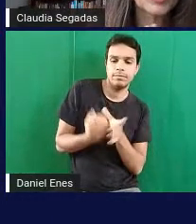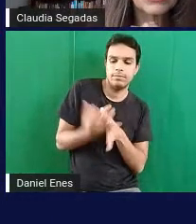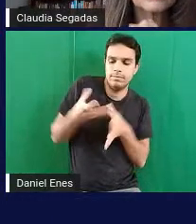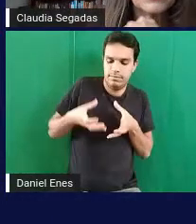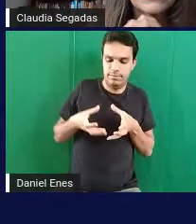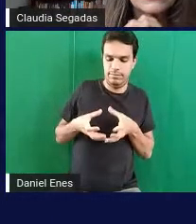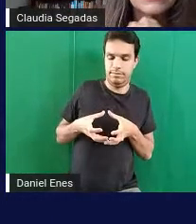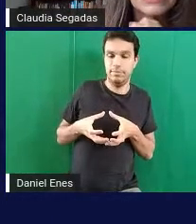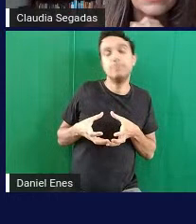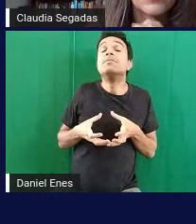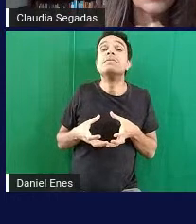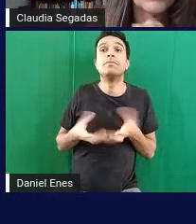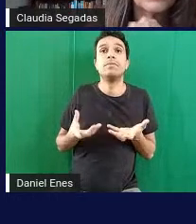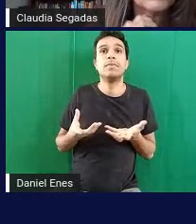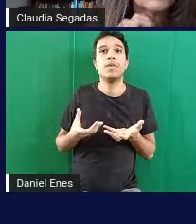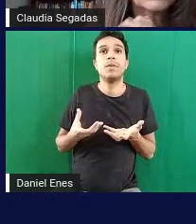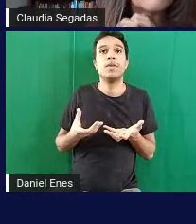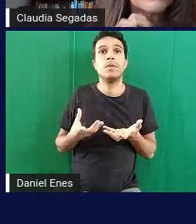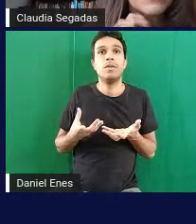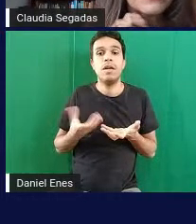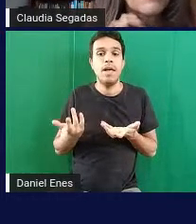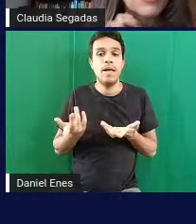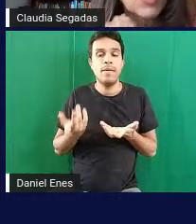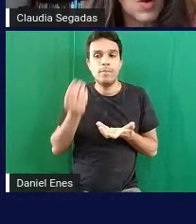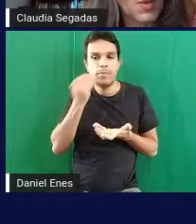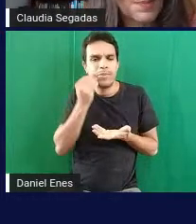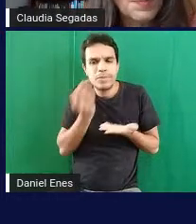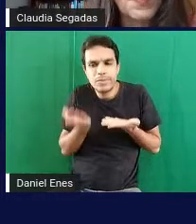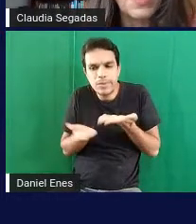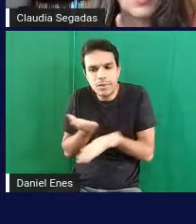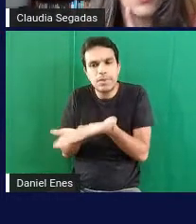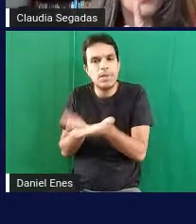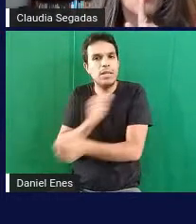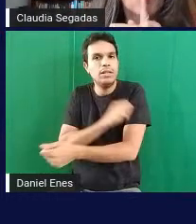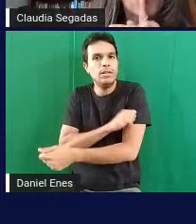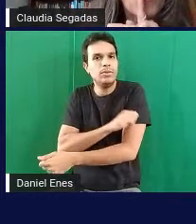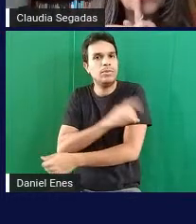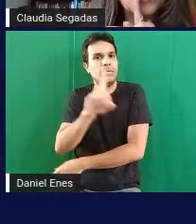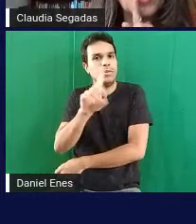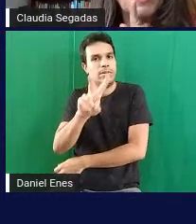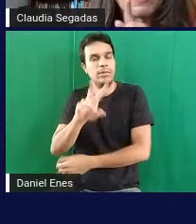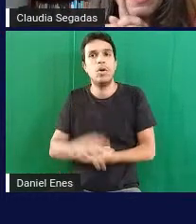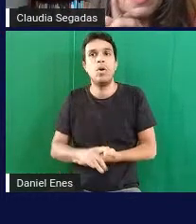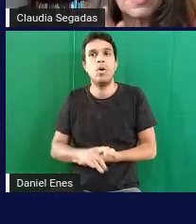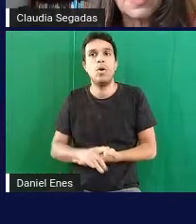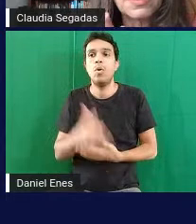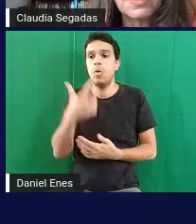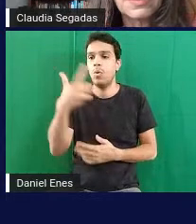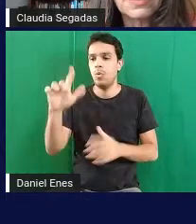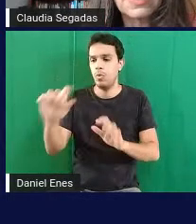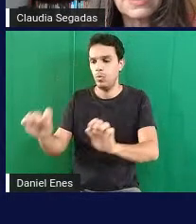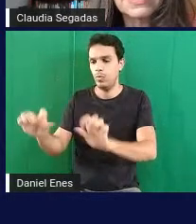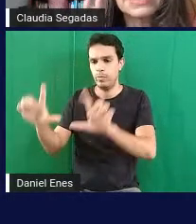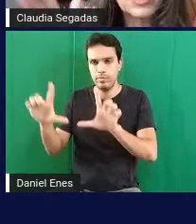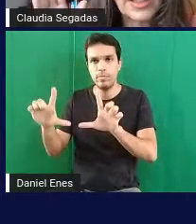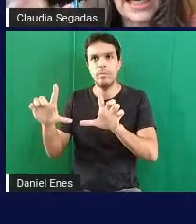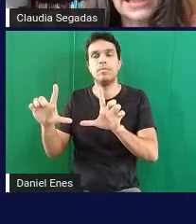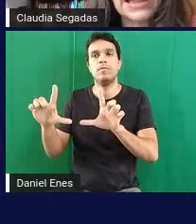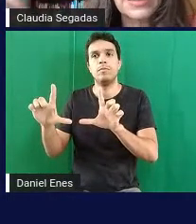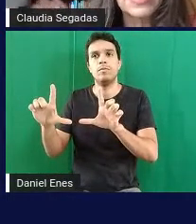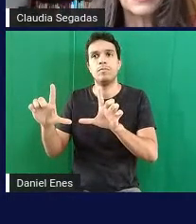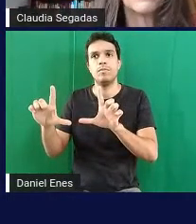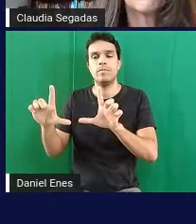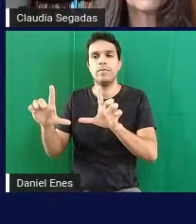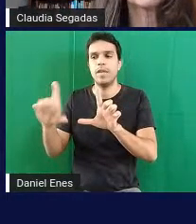buscando atender o aluno com deficiência visual o outro da